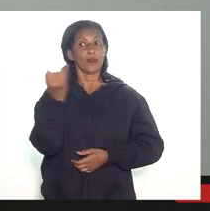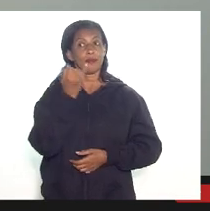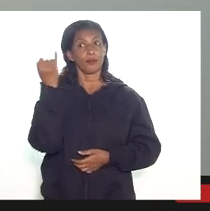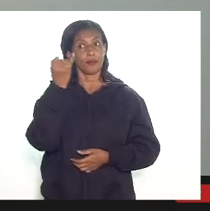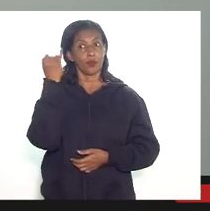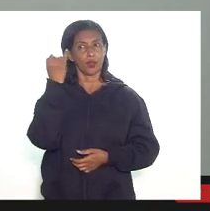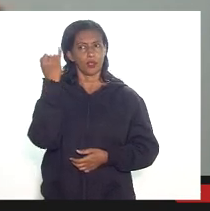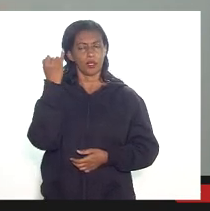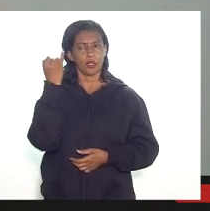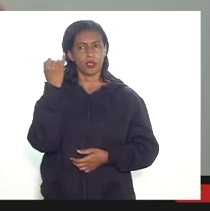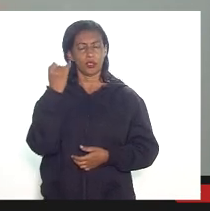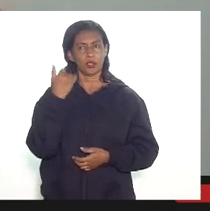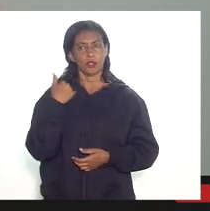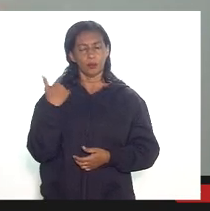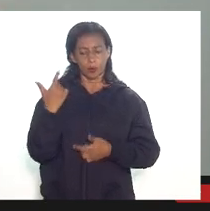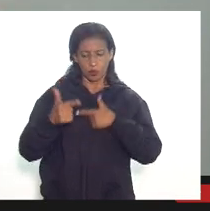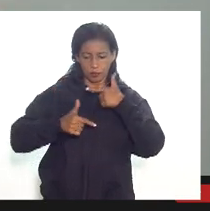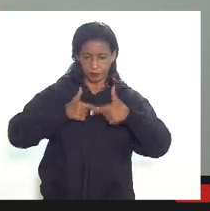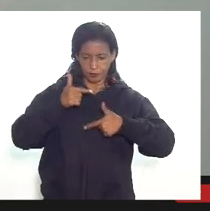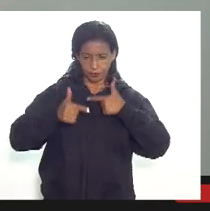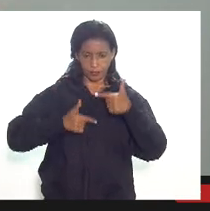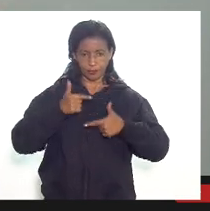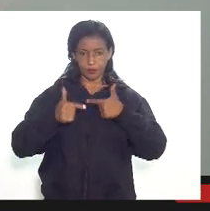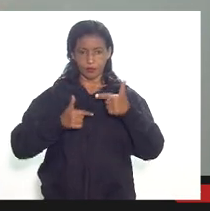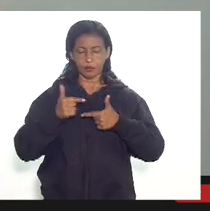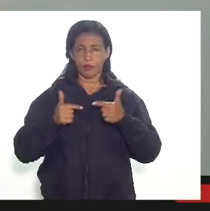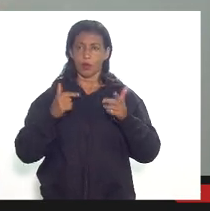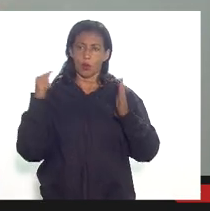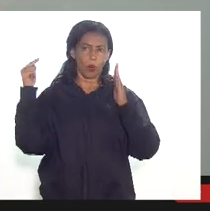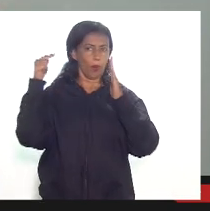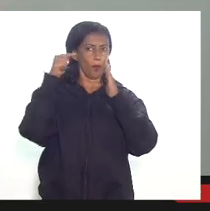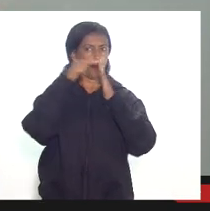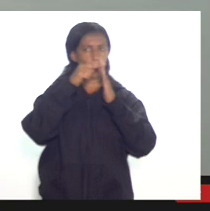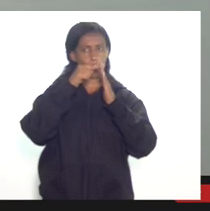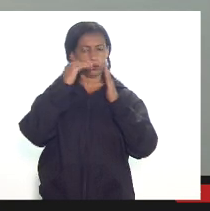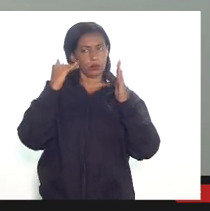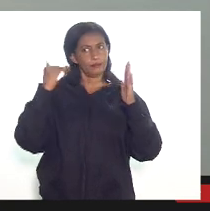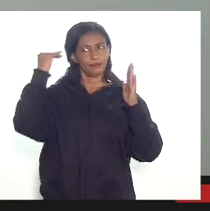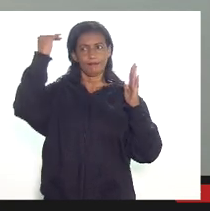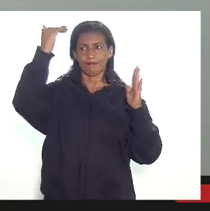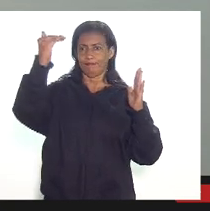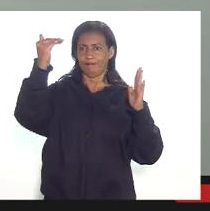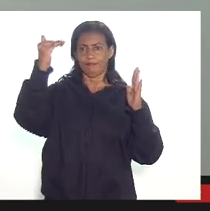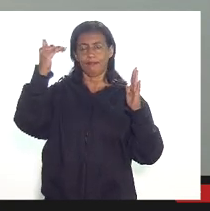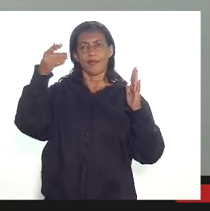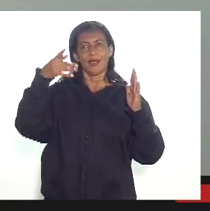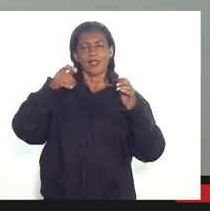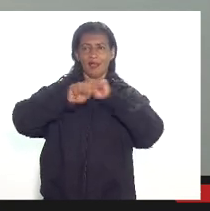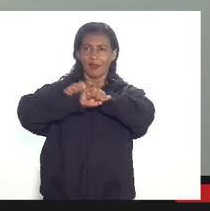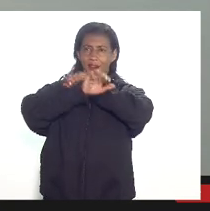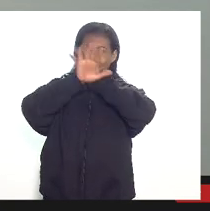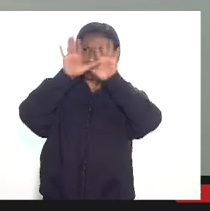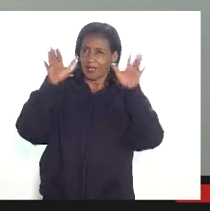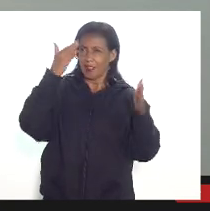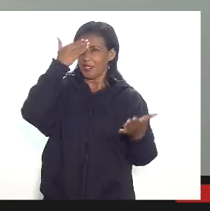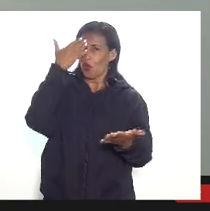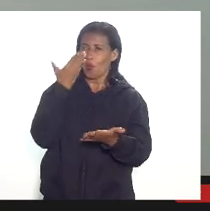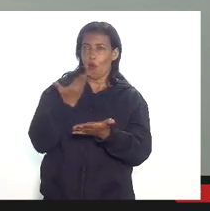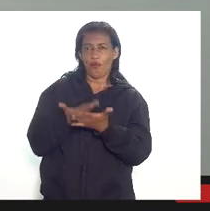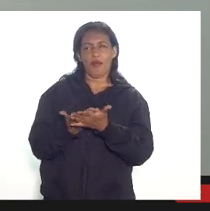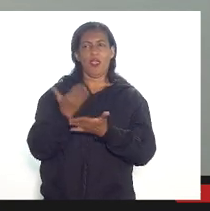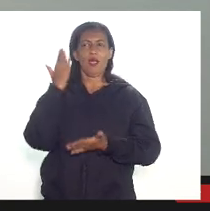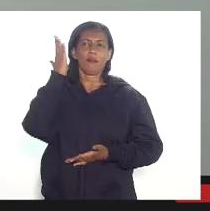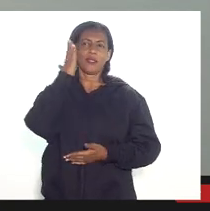para o nosso rastro então de novo o grande ponto da fiscalização nossa dificuldade é rastreabilidade confiabilidade para